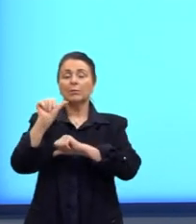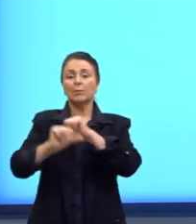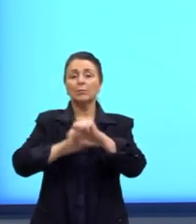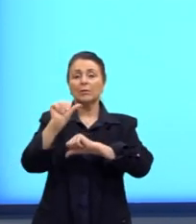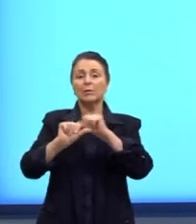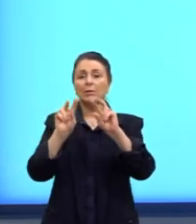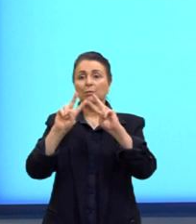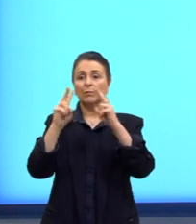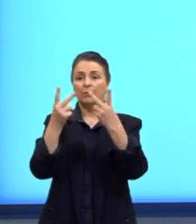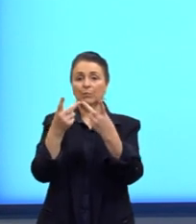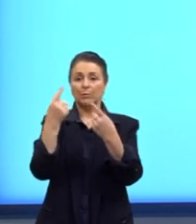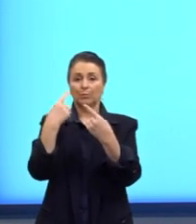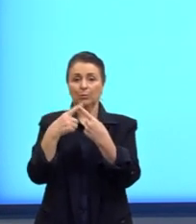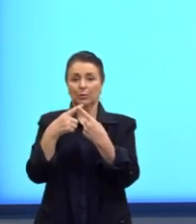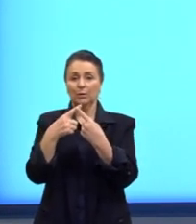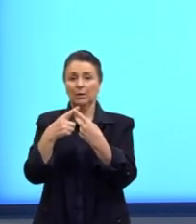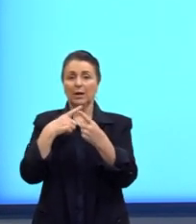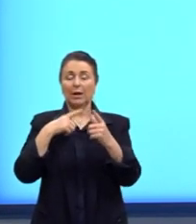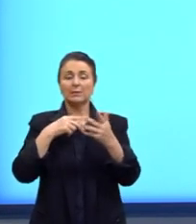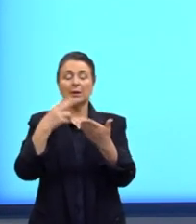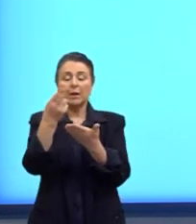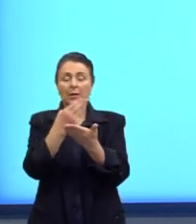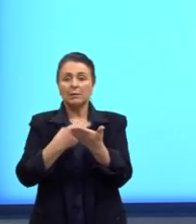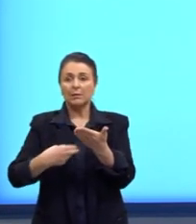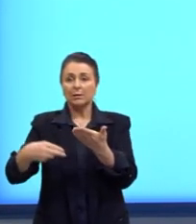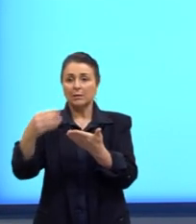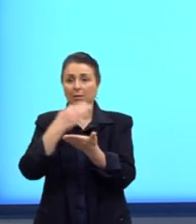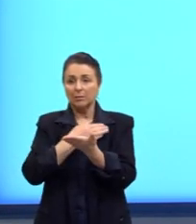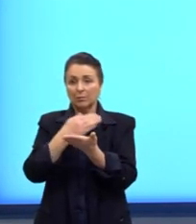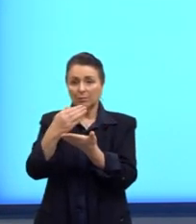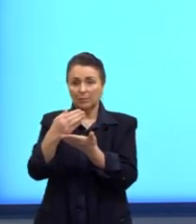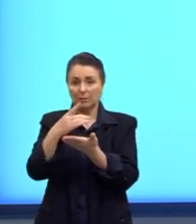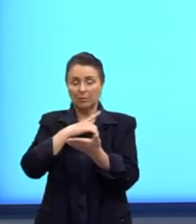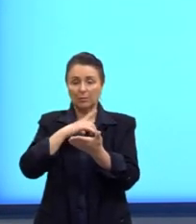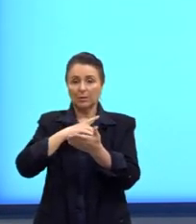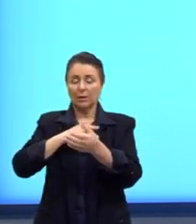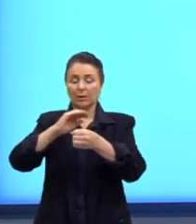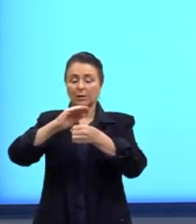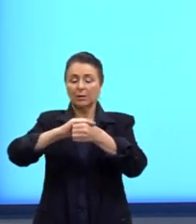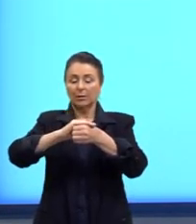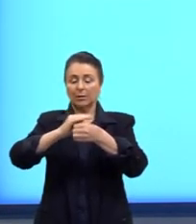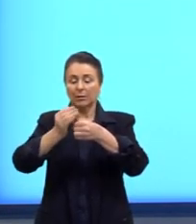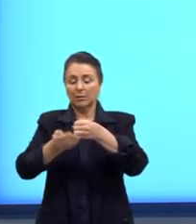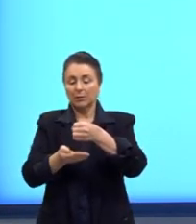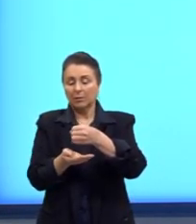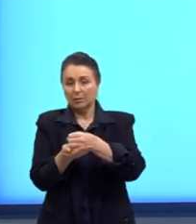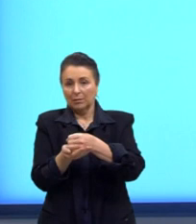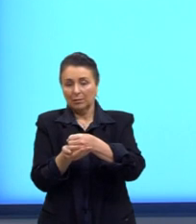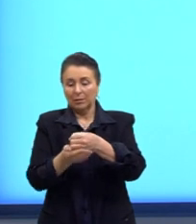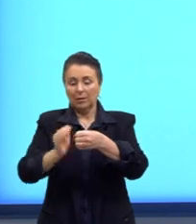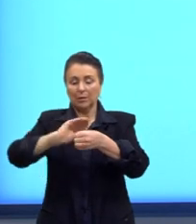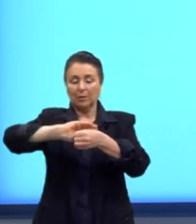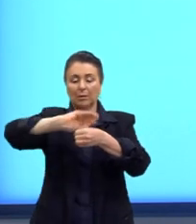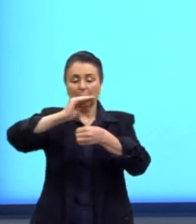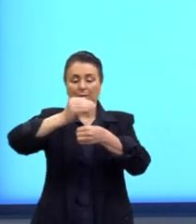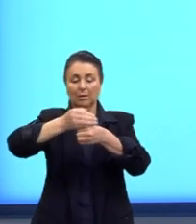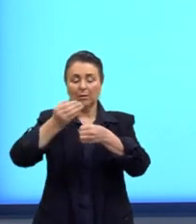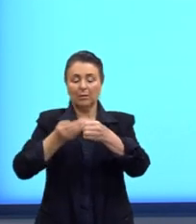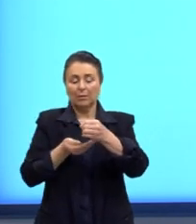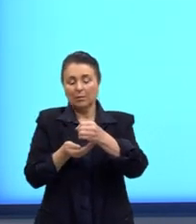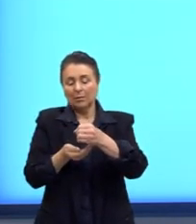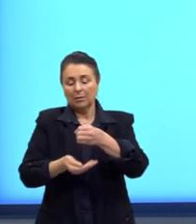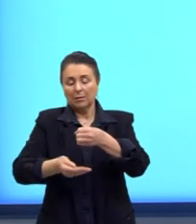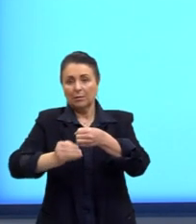no volume. Mas essa é a figura inicial que nós teríamos. O cilindro e duas semisferas nas extremidades.